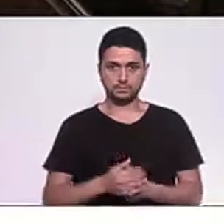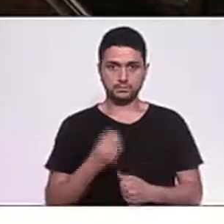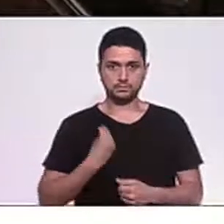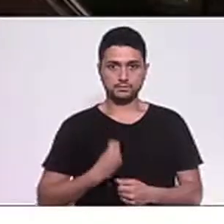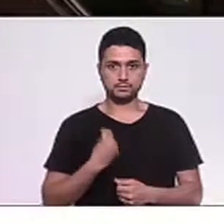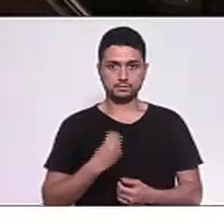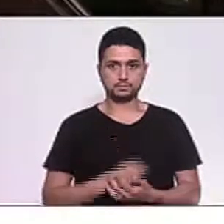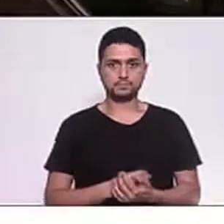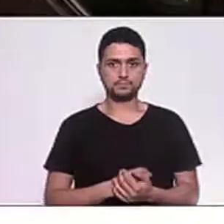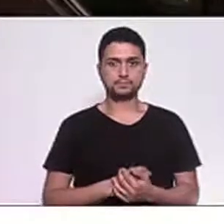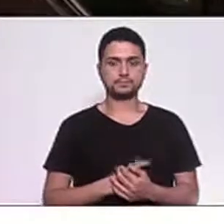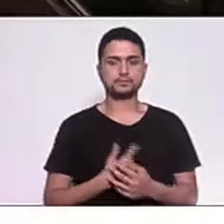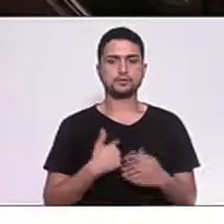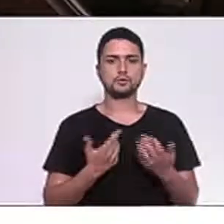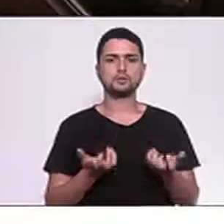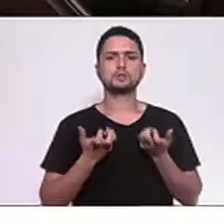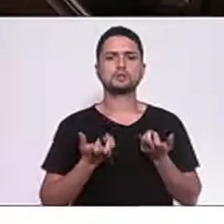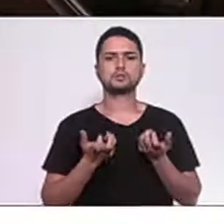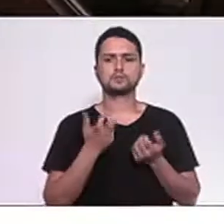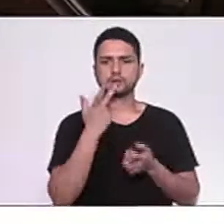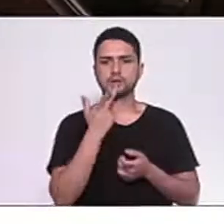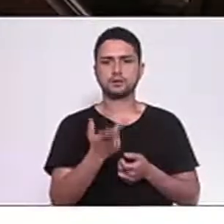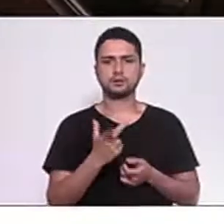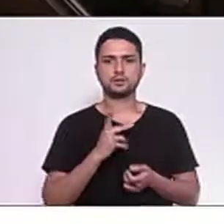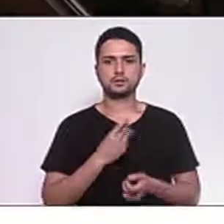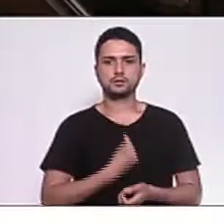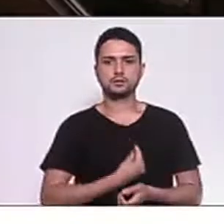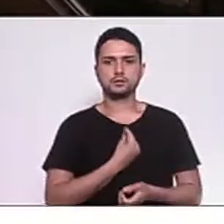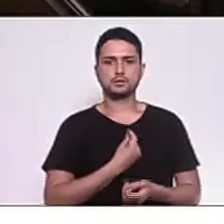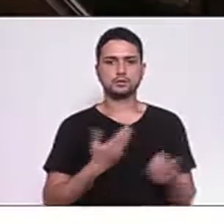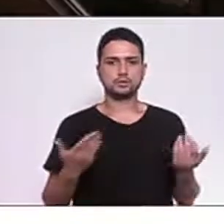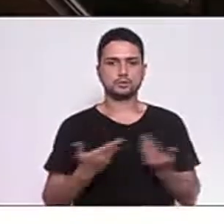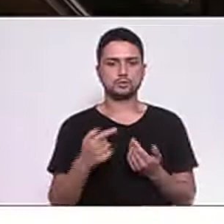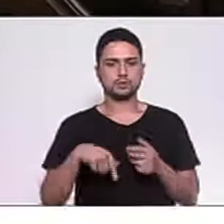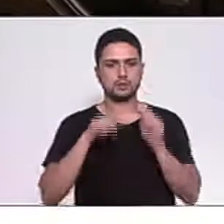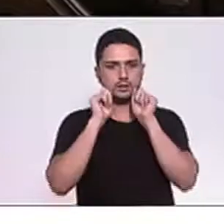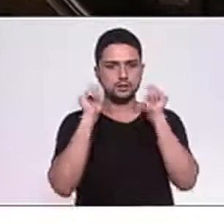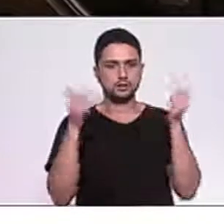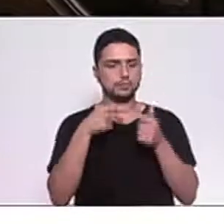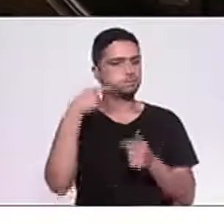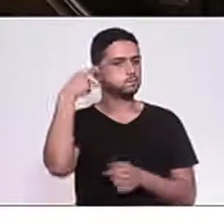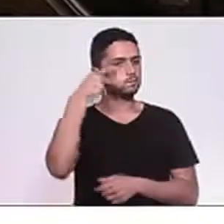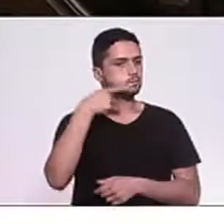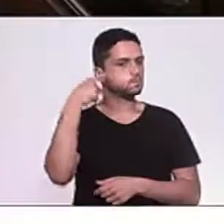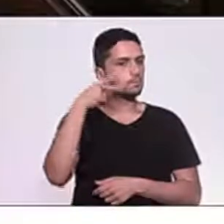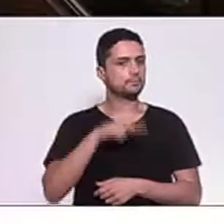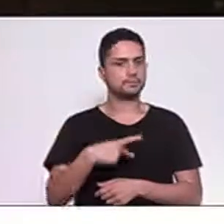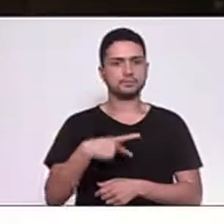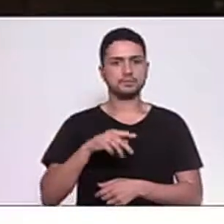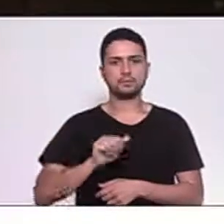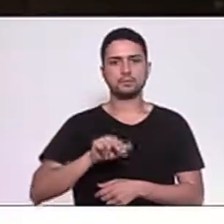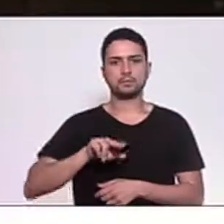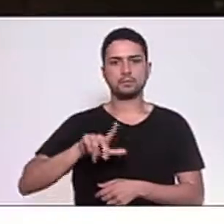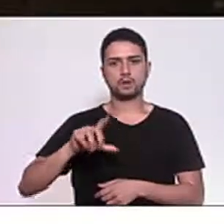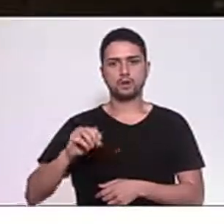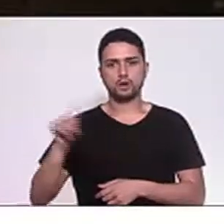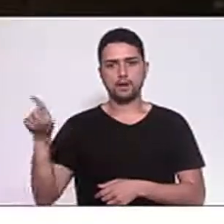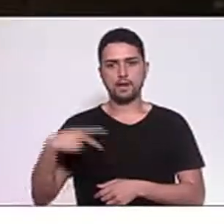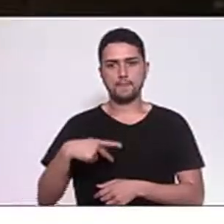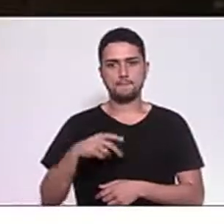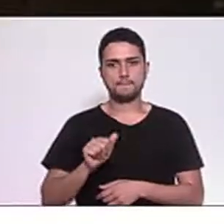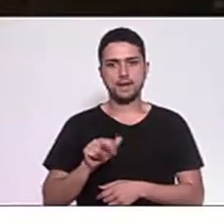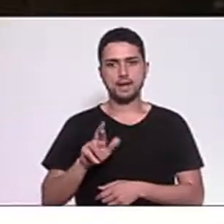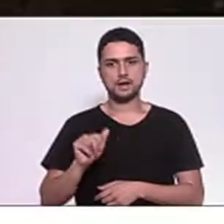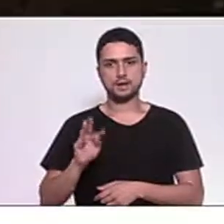queria aqui registrar a presença hoje aqui na LERJ do vereador Paulo de Paraty, está aí conosco,